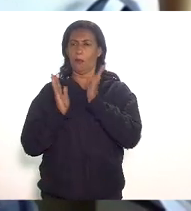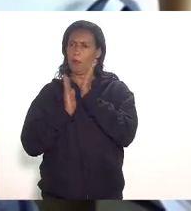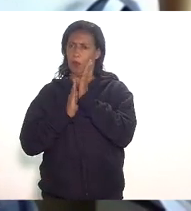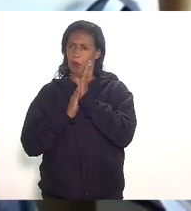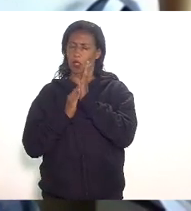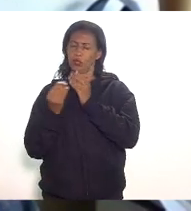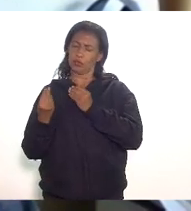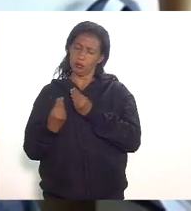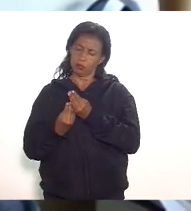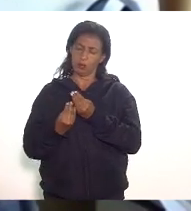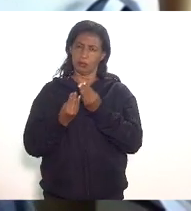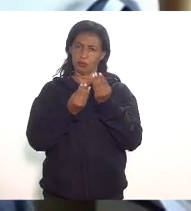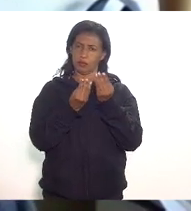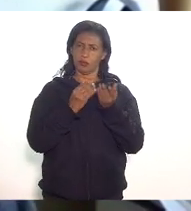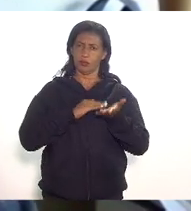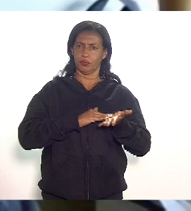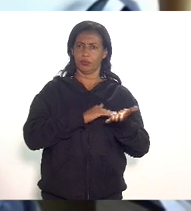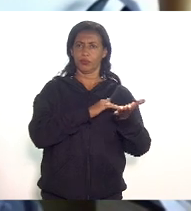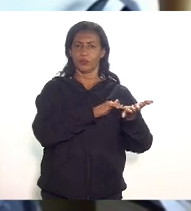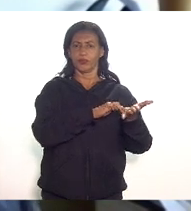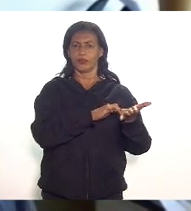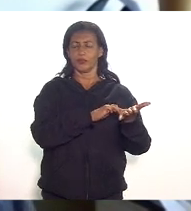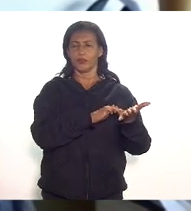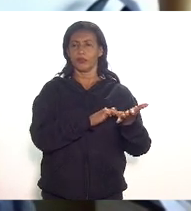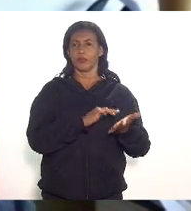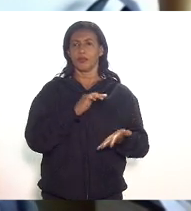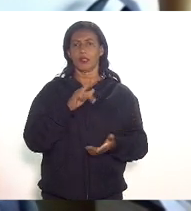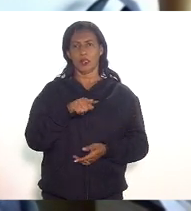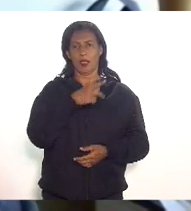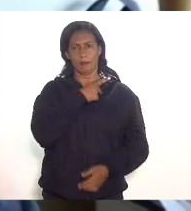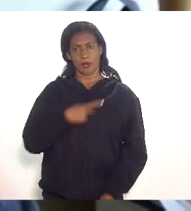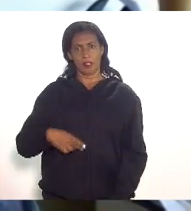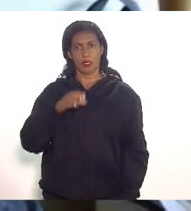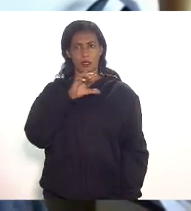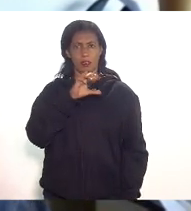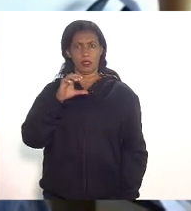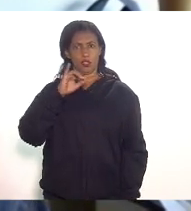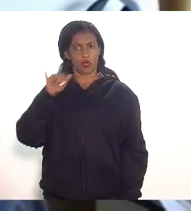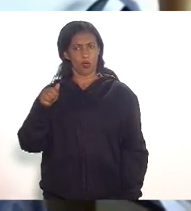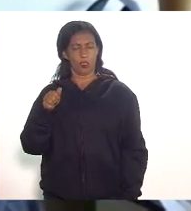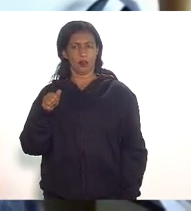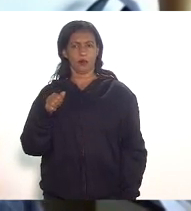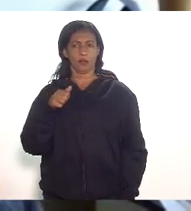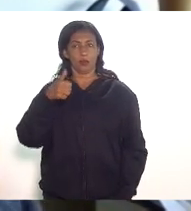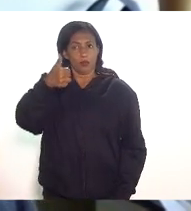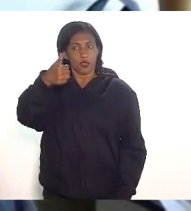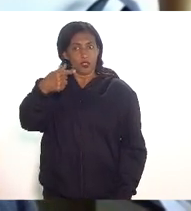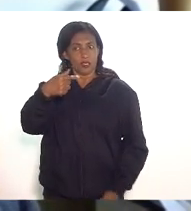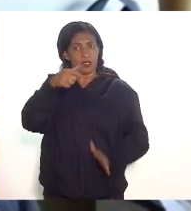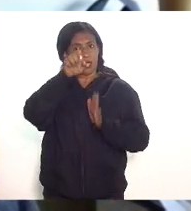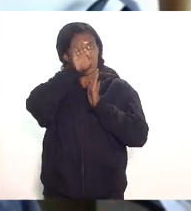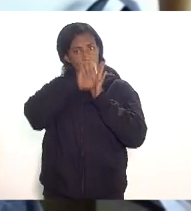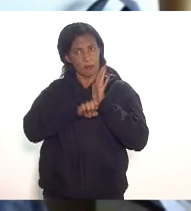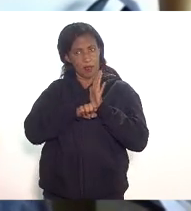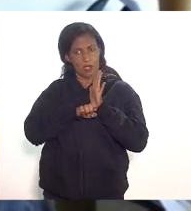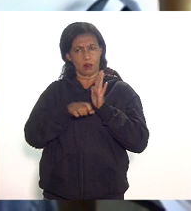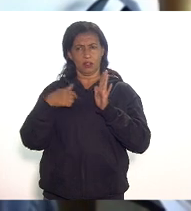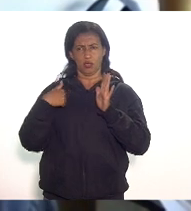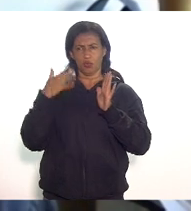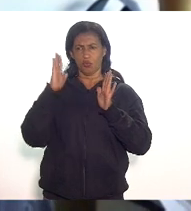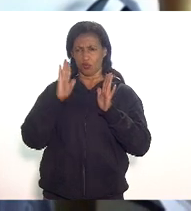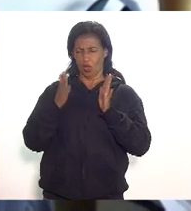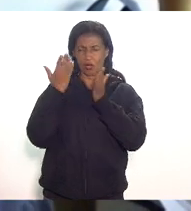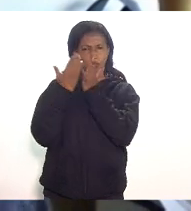Pacheco que é o presidente da CCJ sobre as 17 emendas em relação eu já estudei